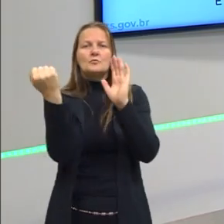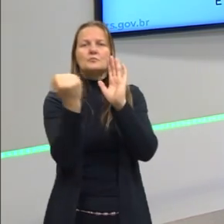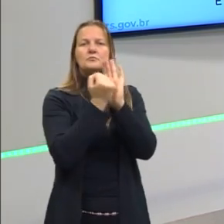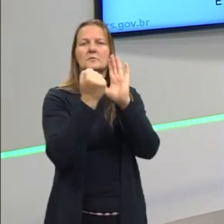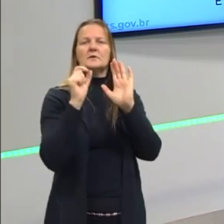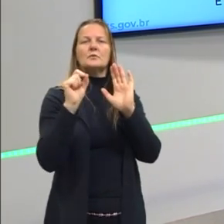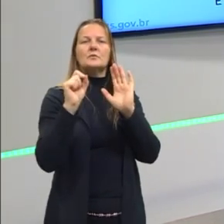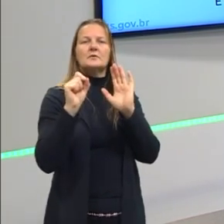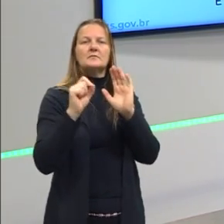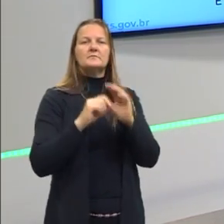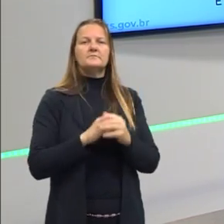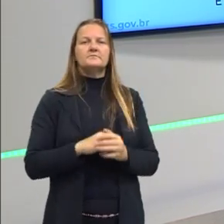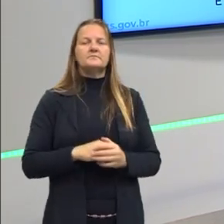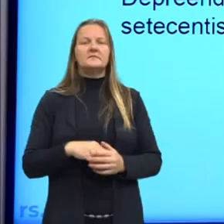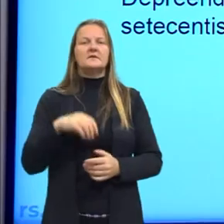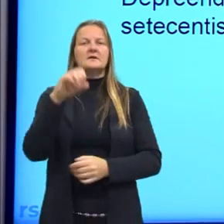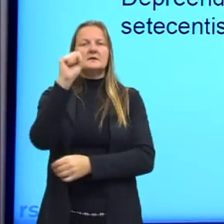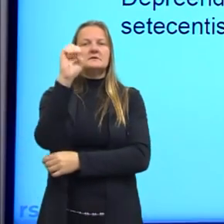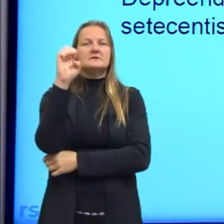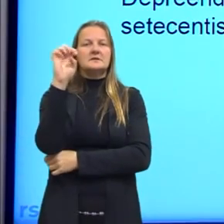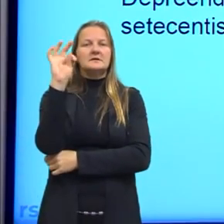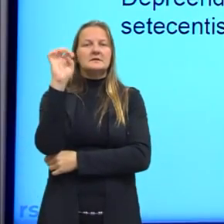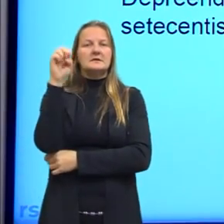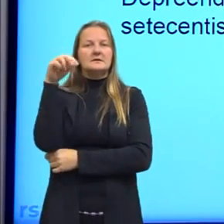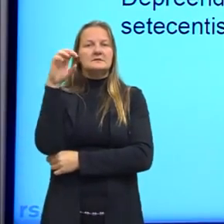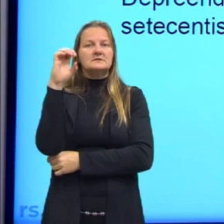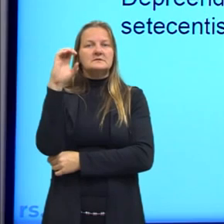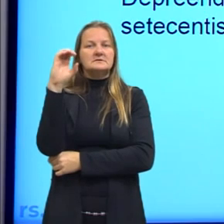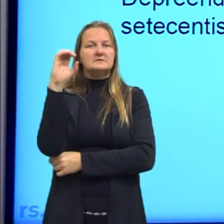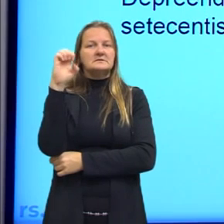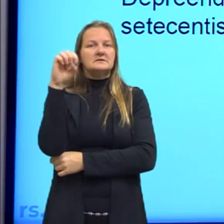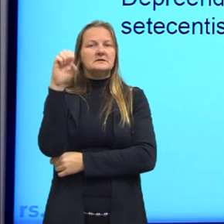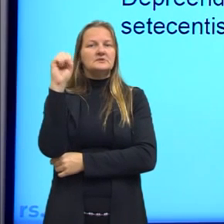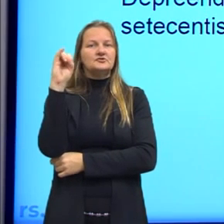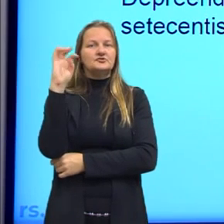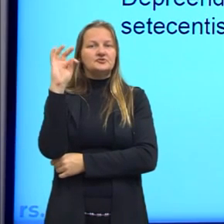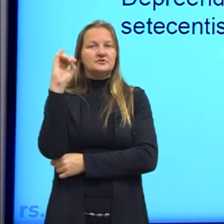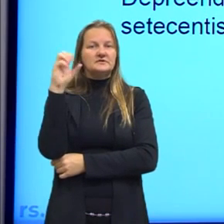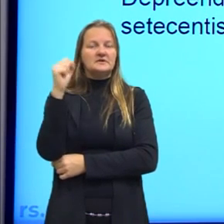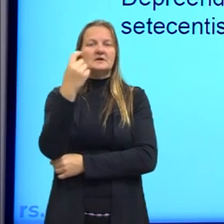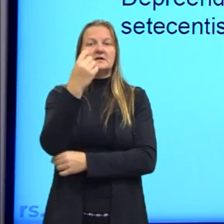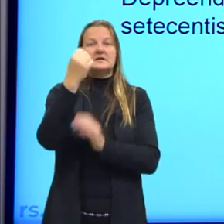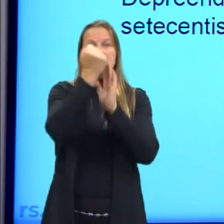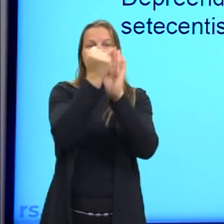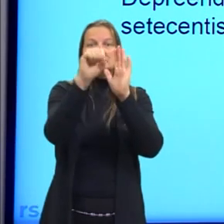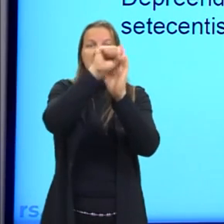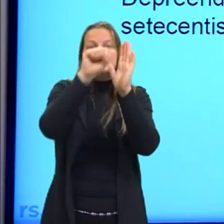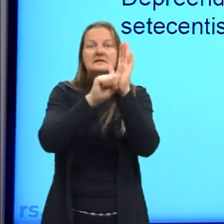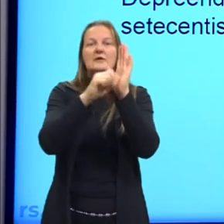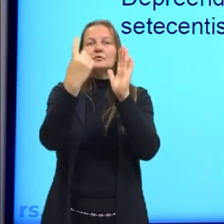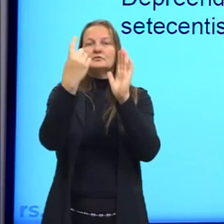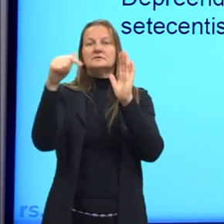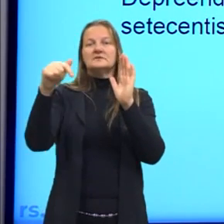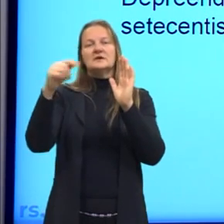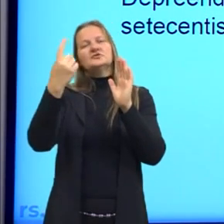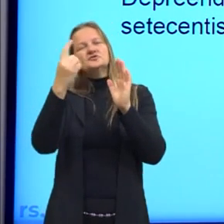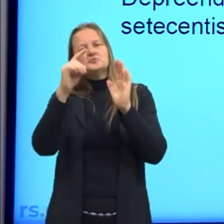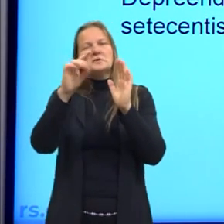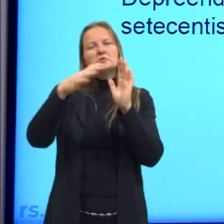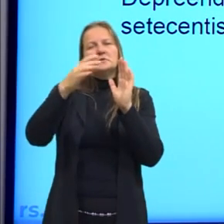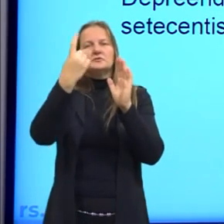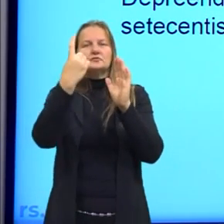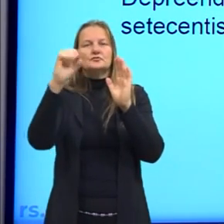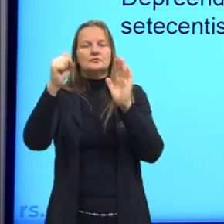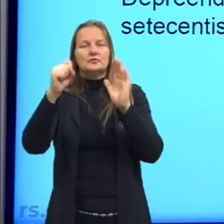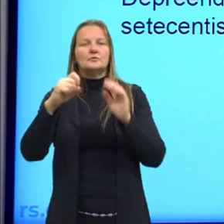pelo... Então, setecentista é do século XVII. Então, século XVII e XVIII. Em